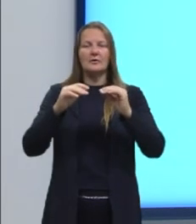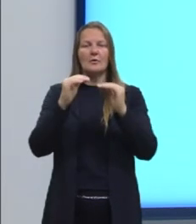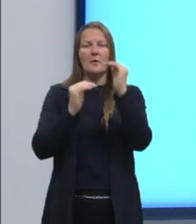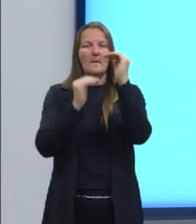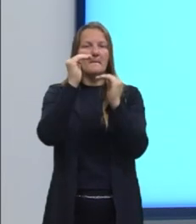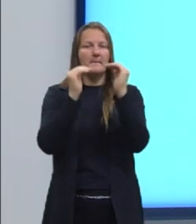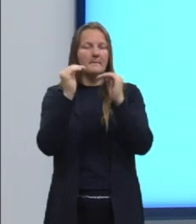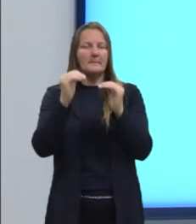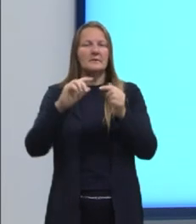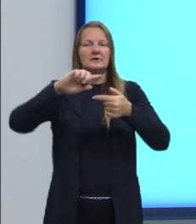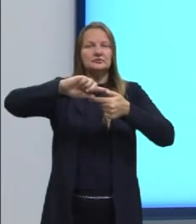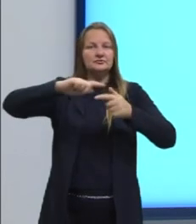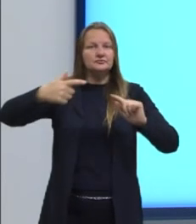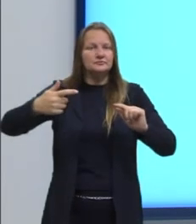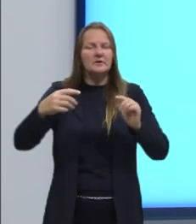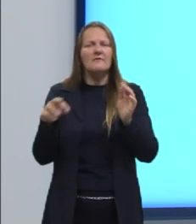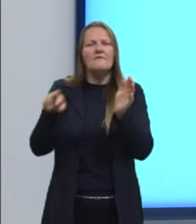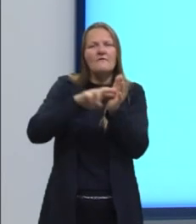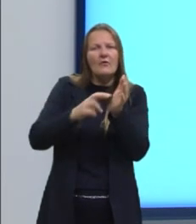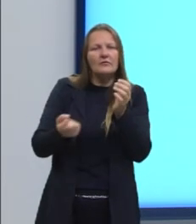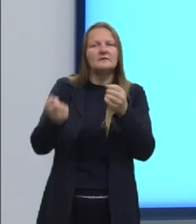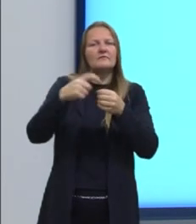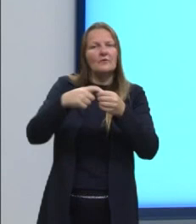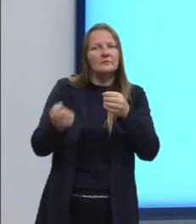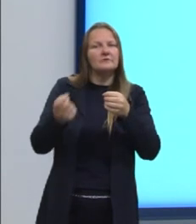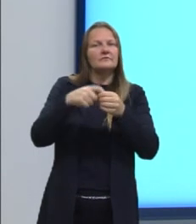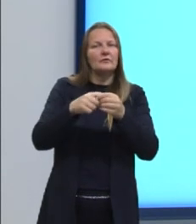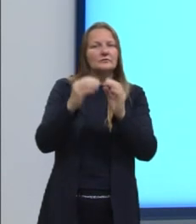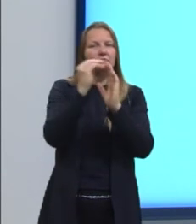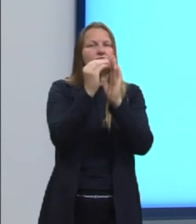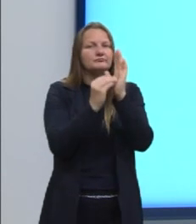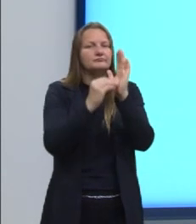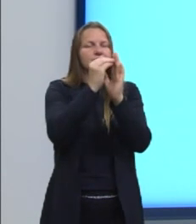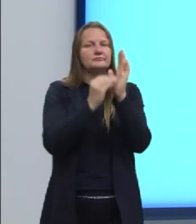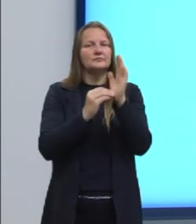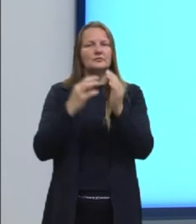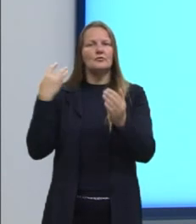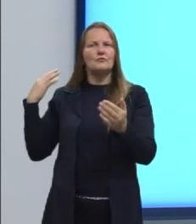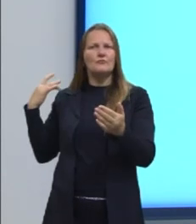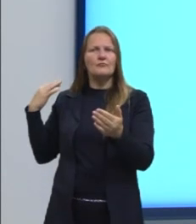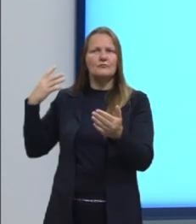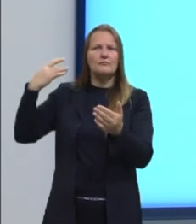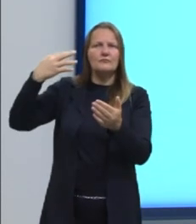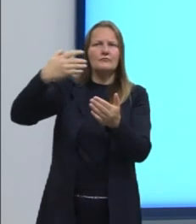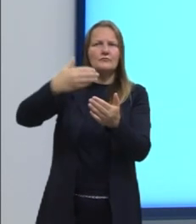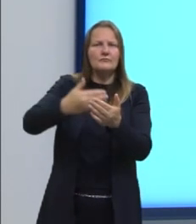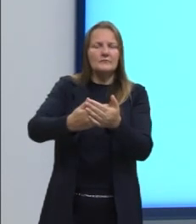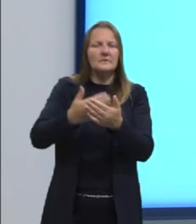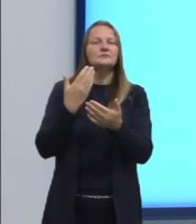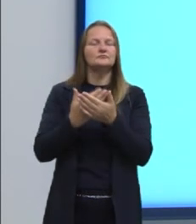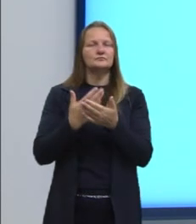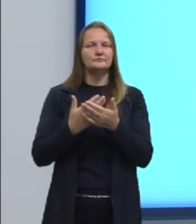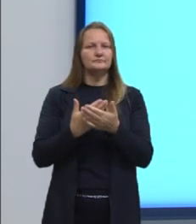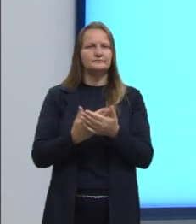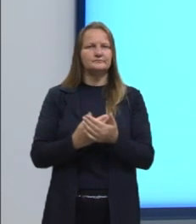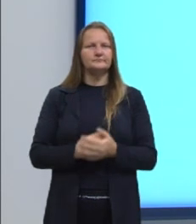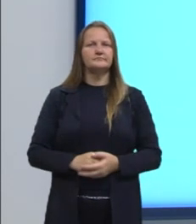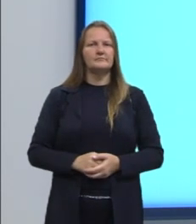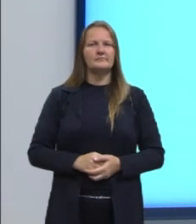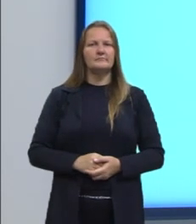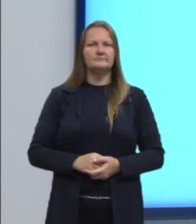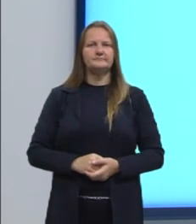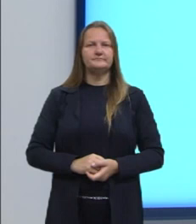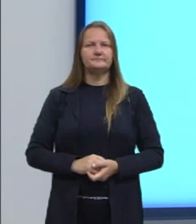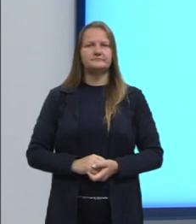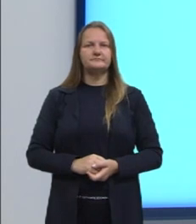retomar a geometria. Então, gente, tudo vai... Essa é uma consequência, né? Tudo vai levar à próxima